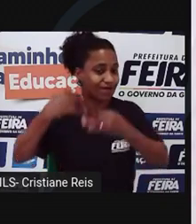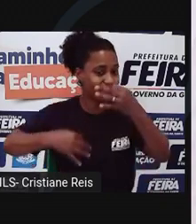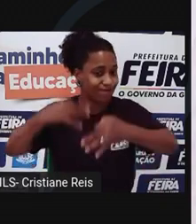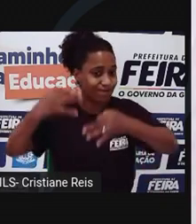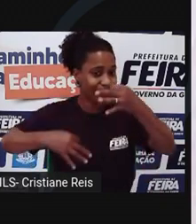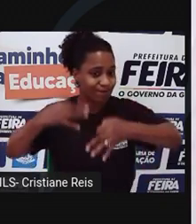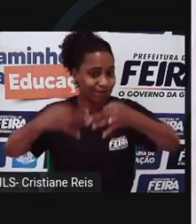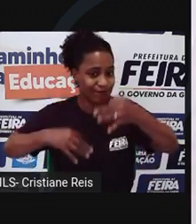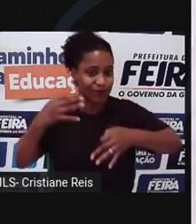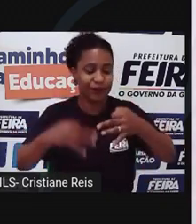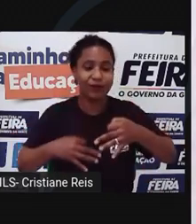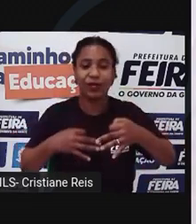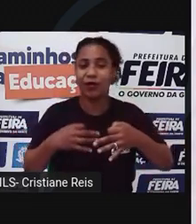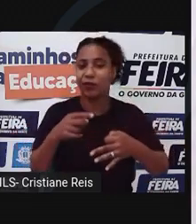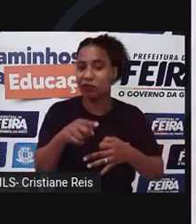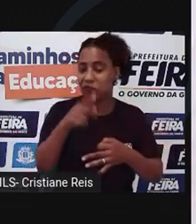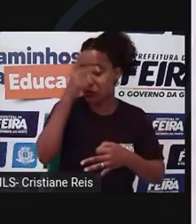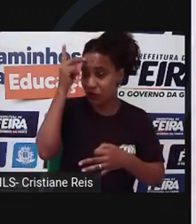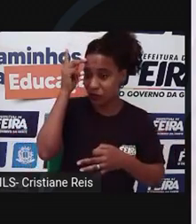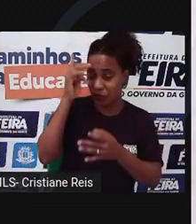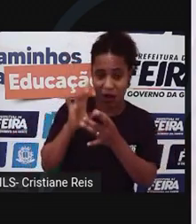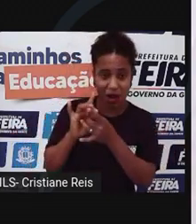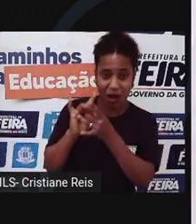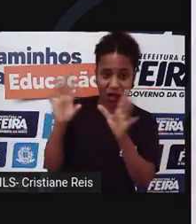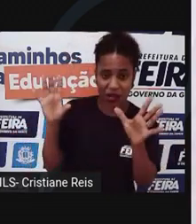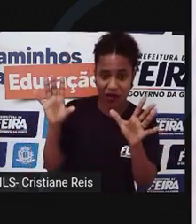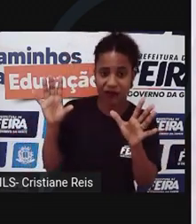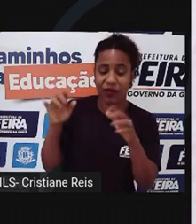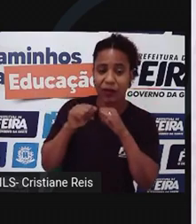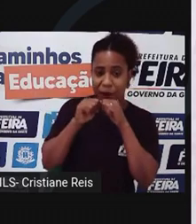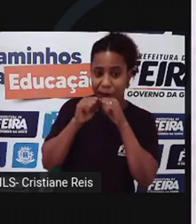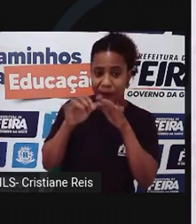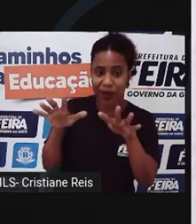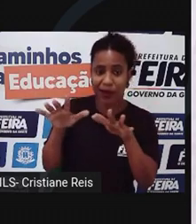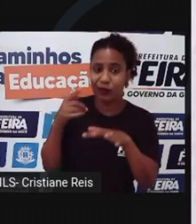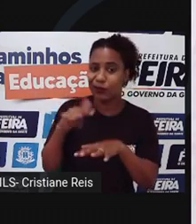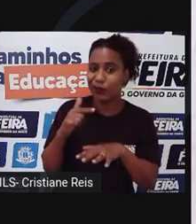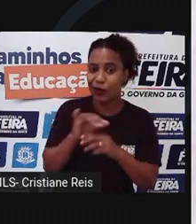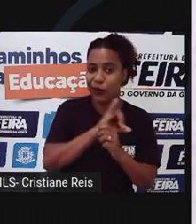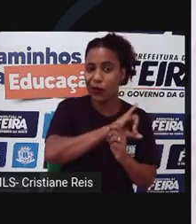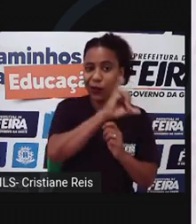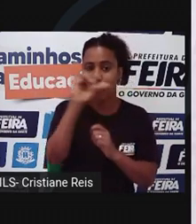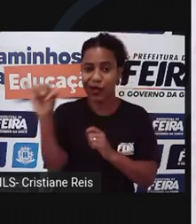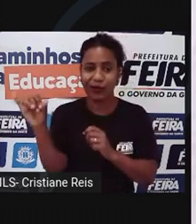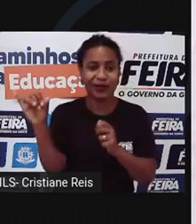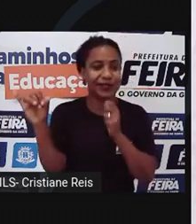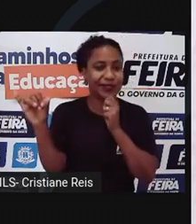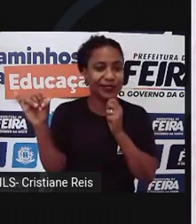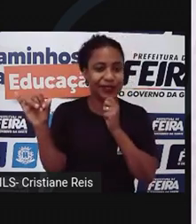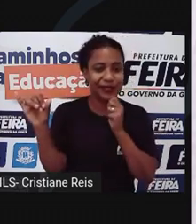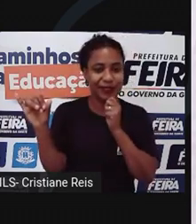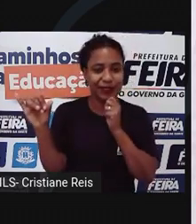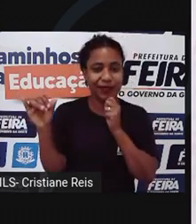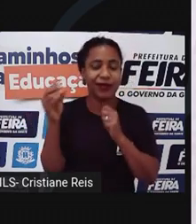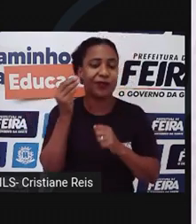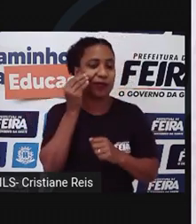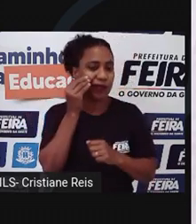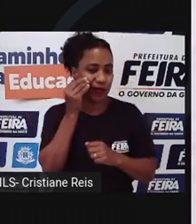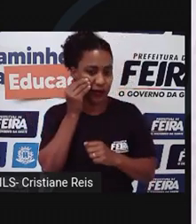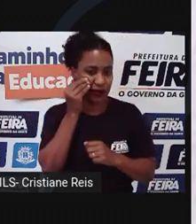informação autorizada, ou seja, os dados de outrem, são classificados por crimes informáticos